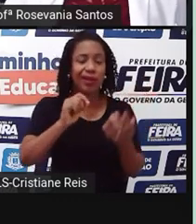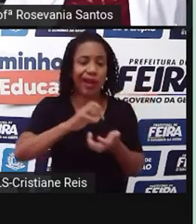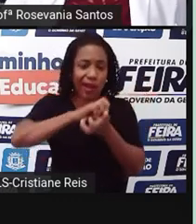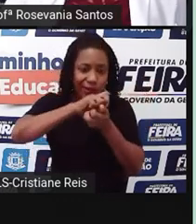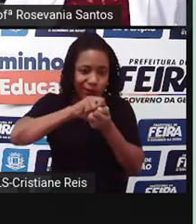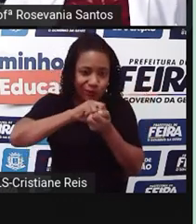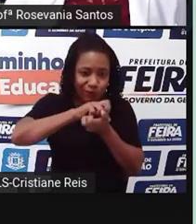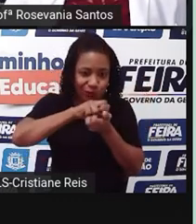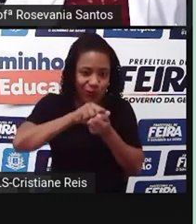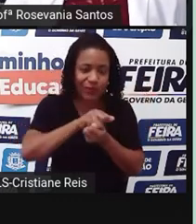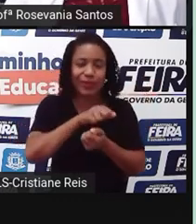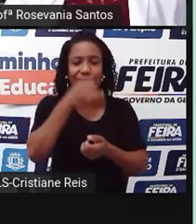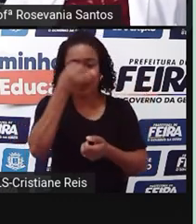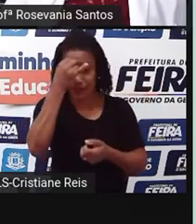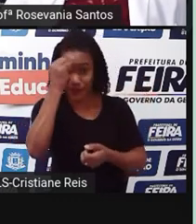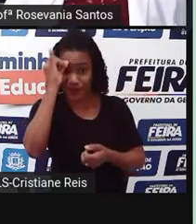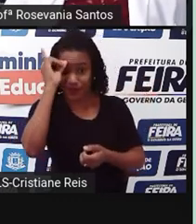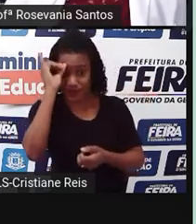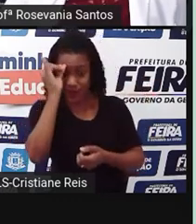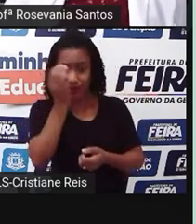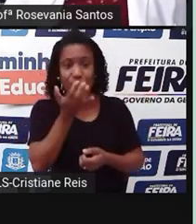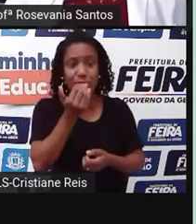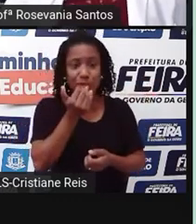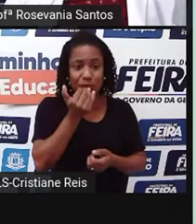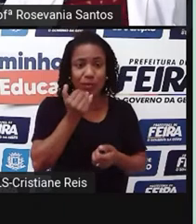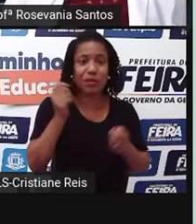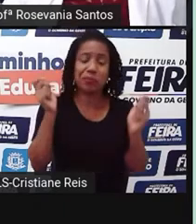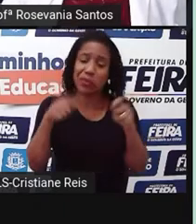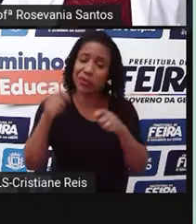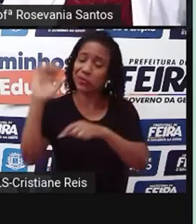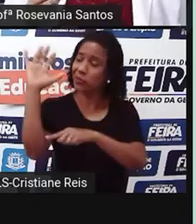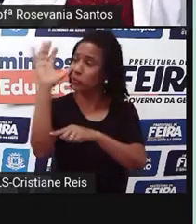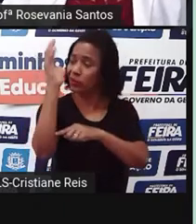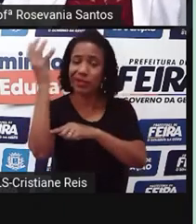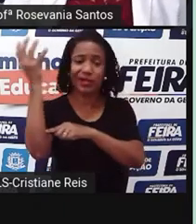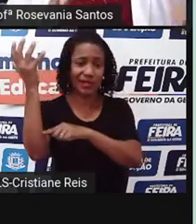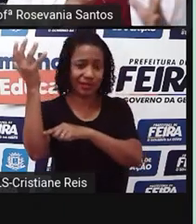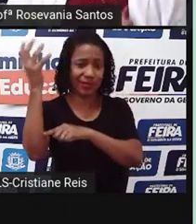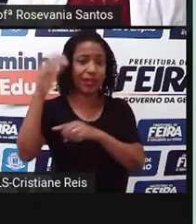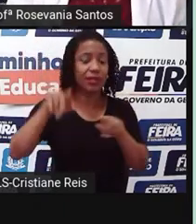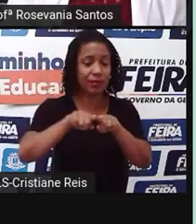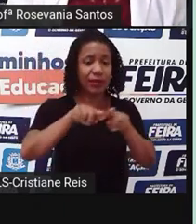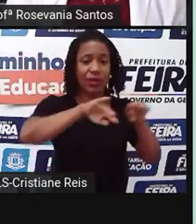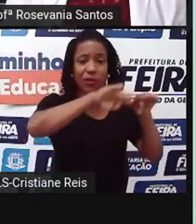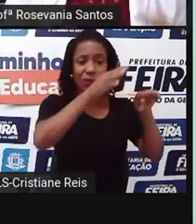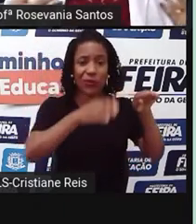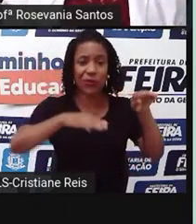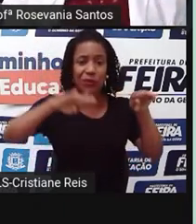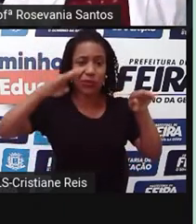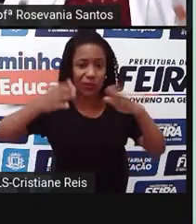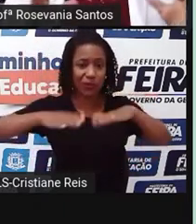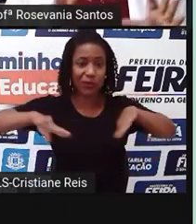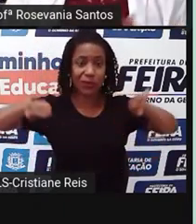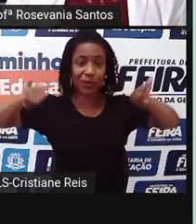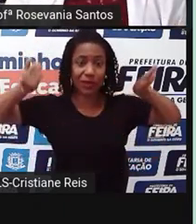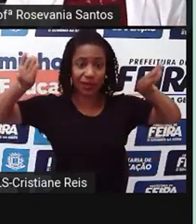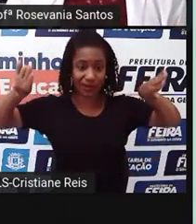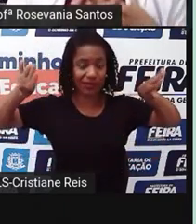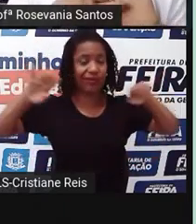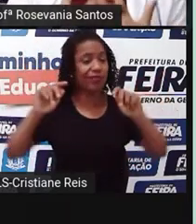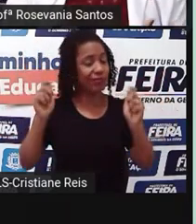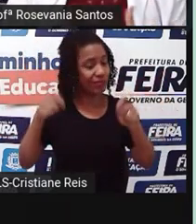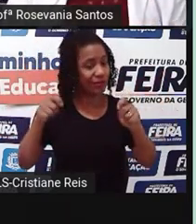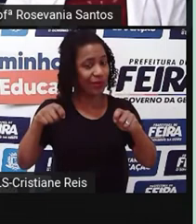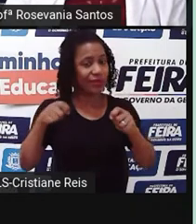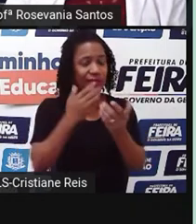formação, pode haver variação por causa do clima, do solo e do relevo. Lembra que eu falei, a gente estuda separado, mas as coisas